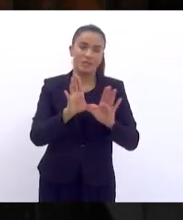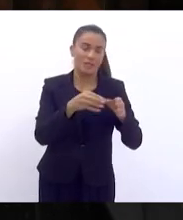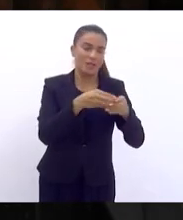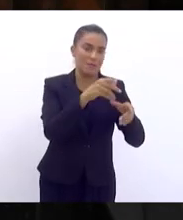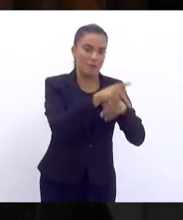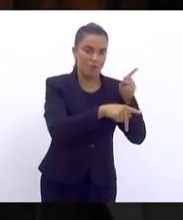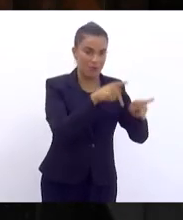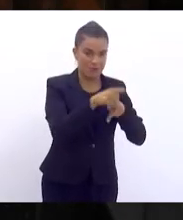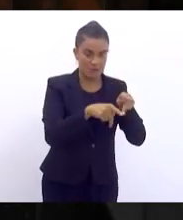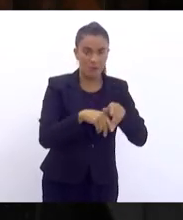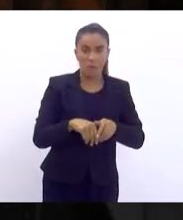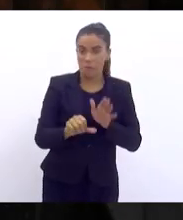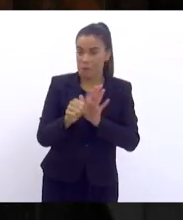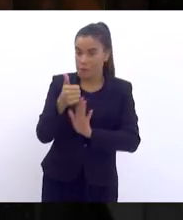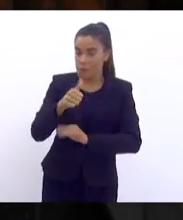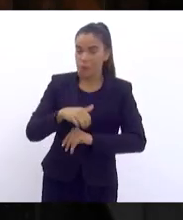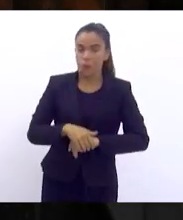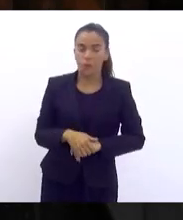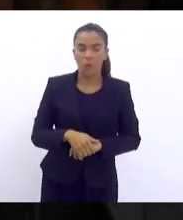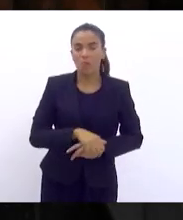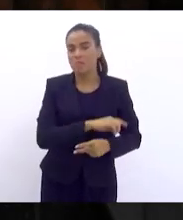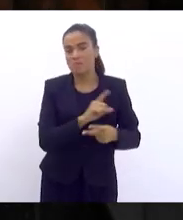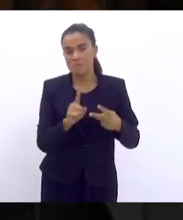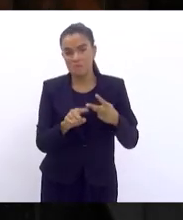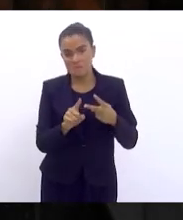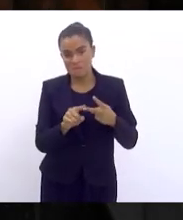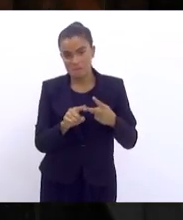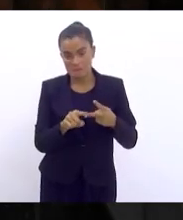Essa é a primeira questão. A segunda,